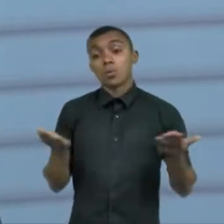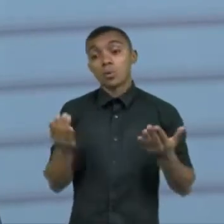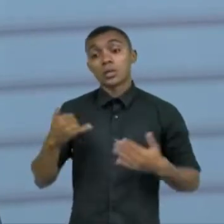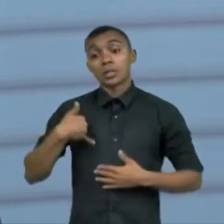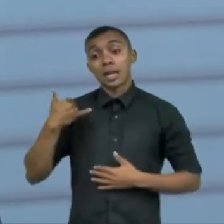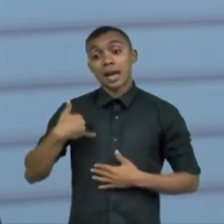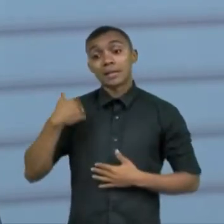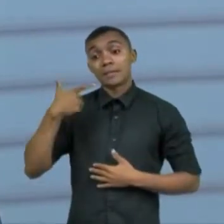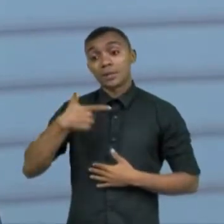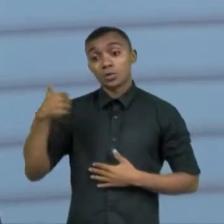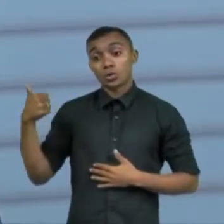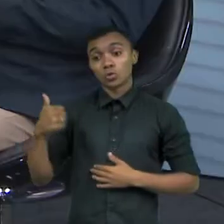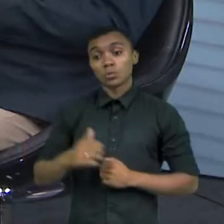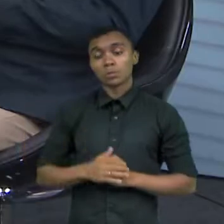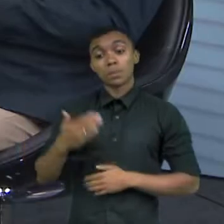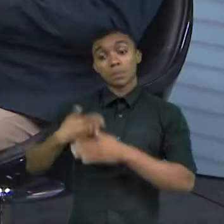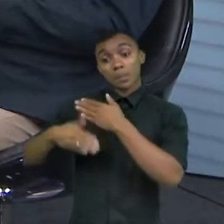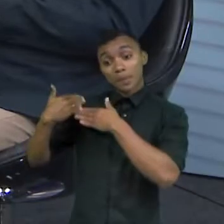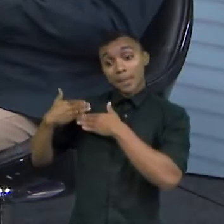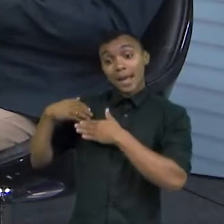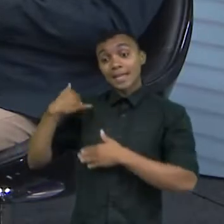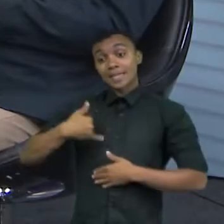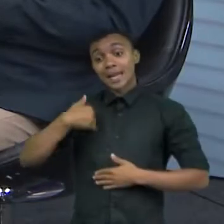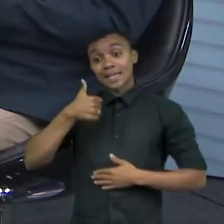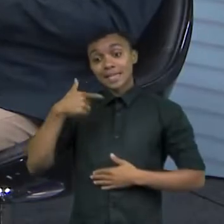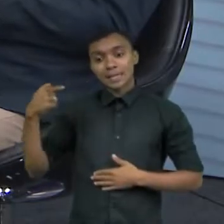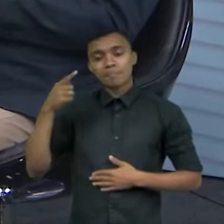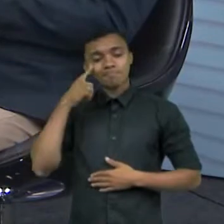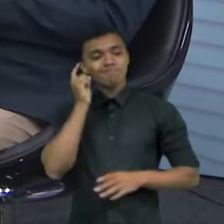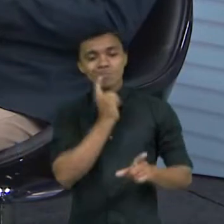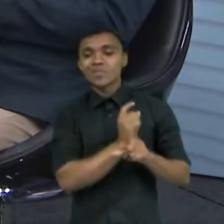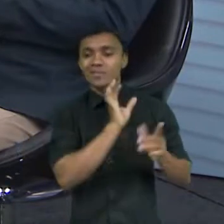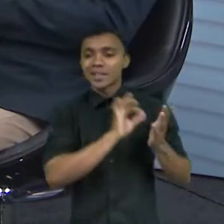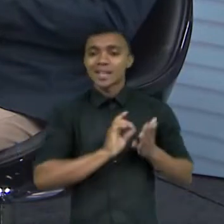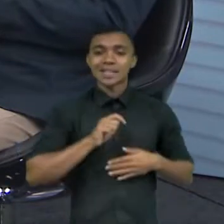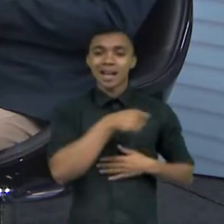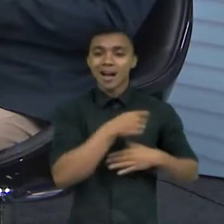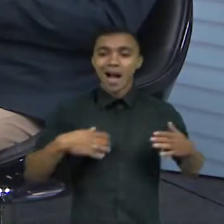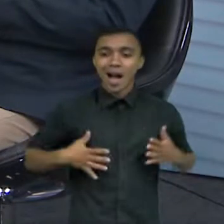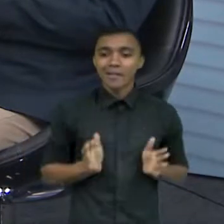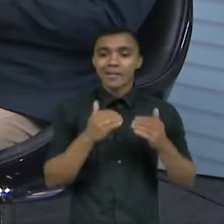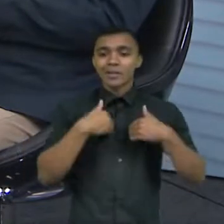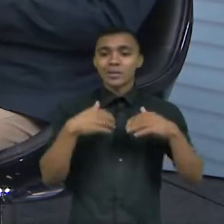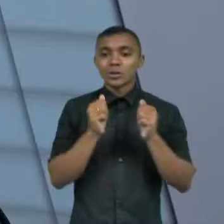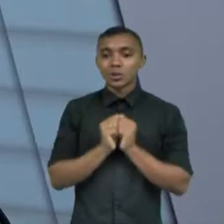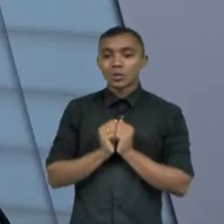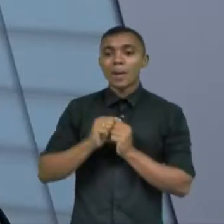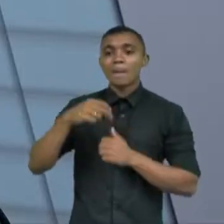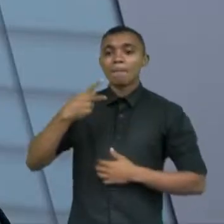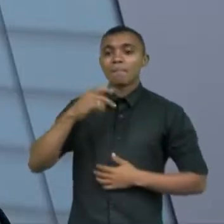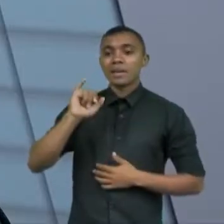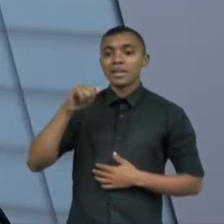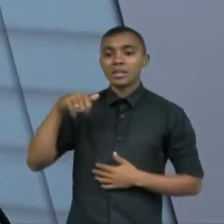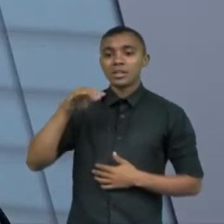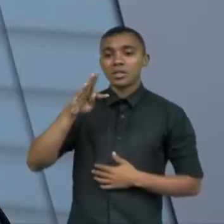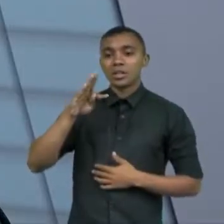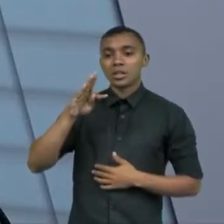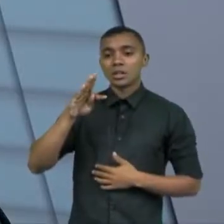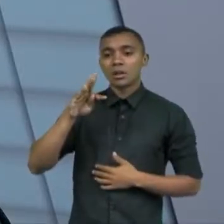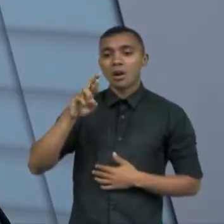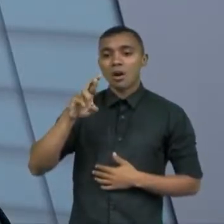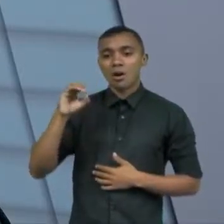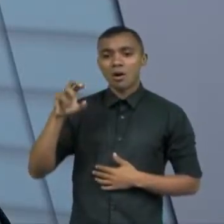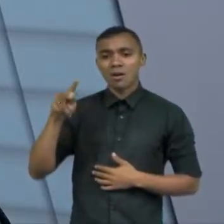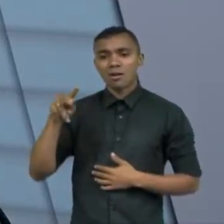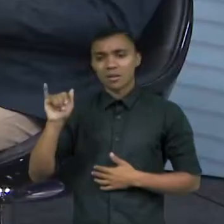com 17 a senhora descobriu que ela tinha o autismo associado a síndrome de Pete Hoppins isso justamente foi